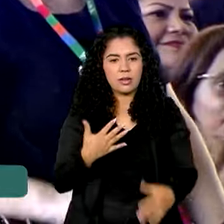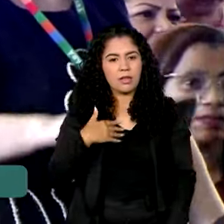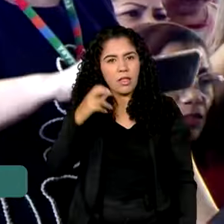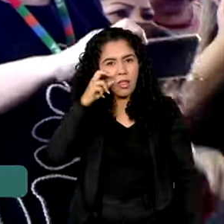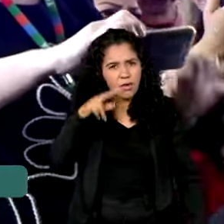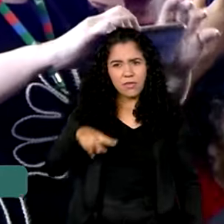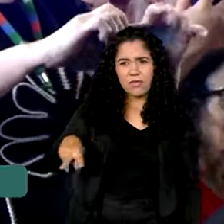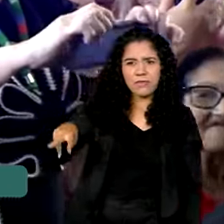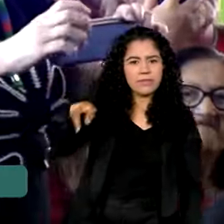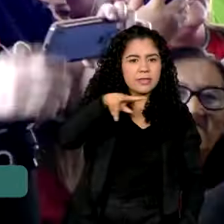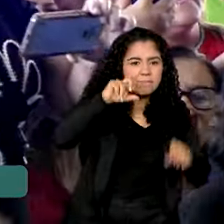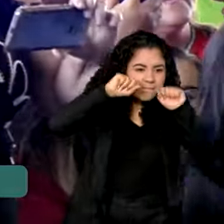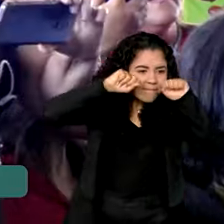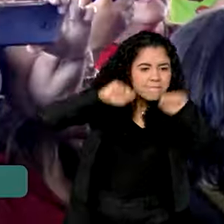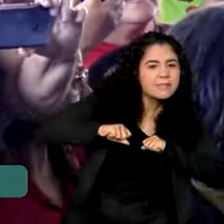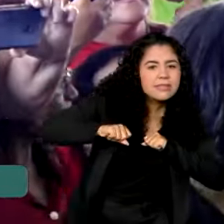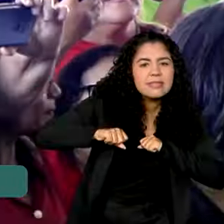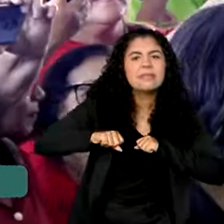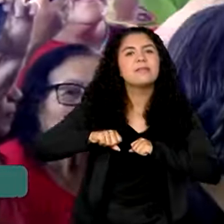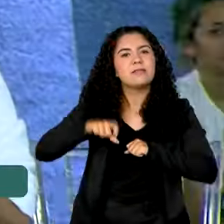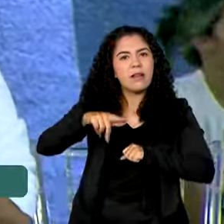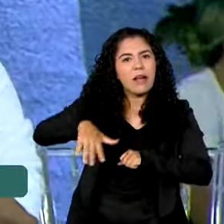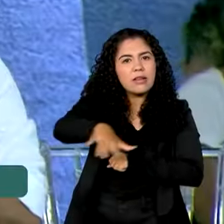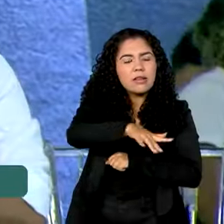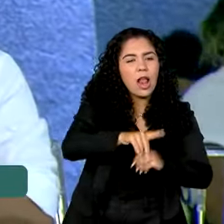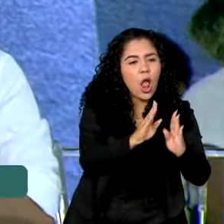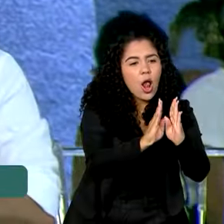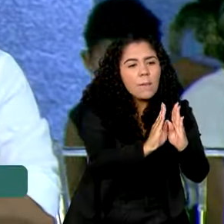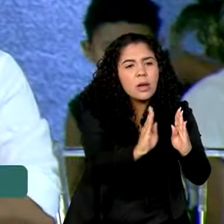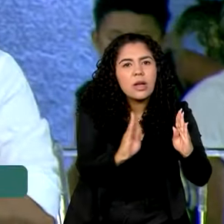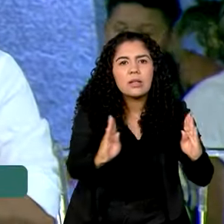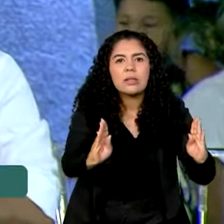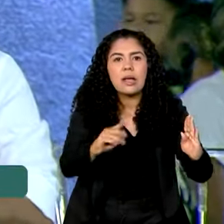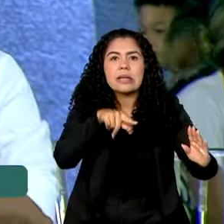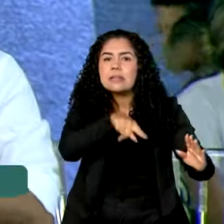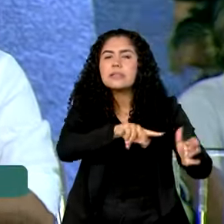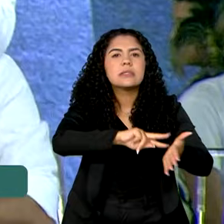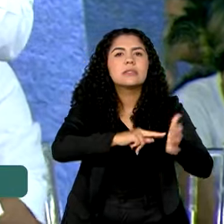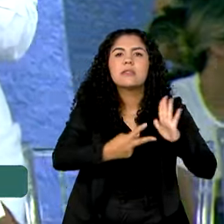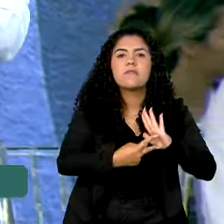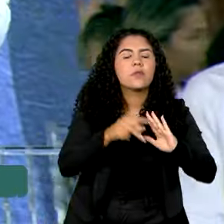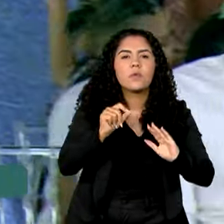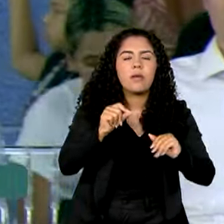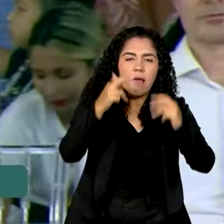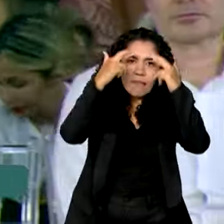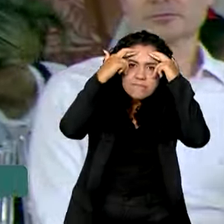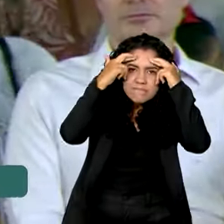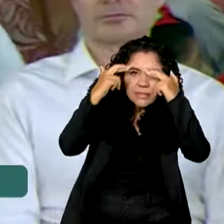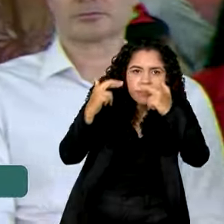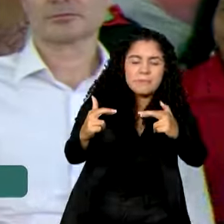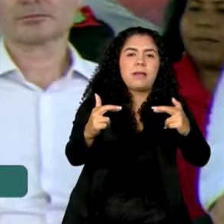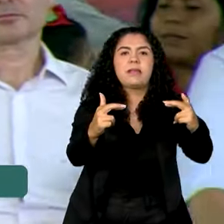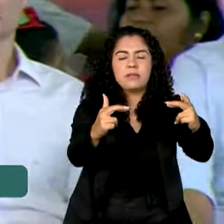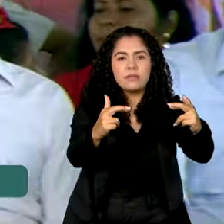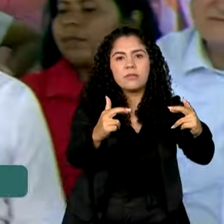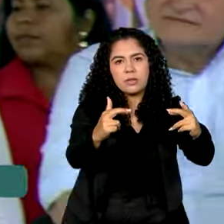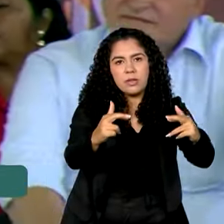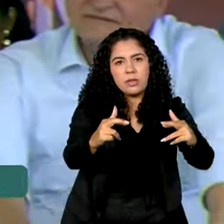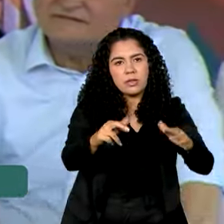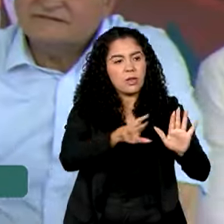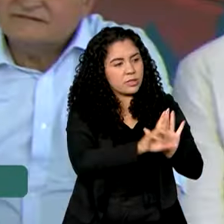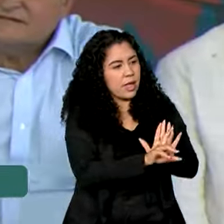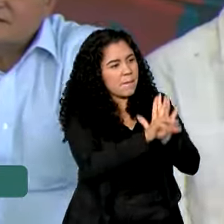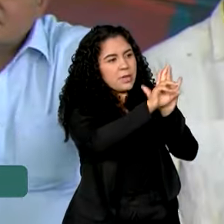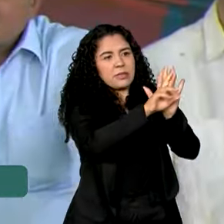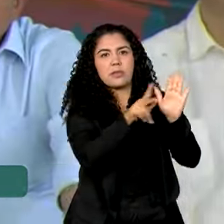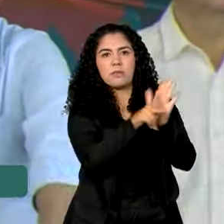viva e nessa biblioteca, é o mínimo de respeito que os governantes têm que ter